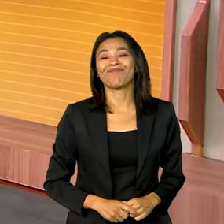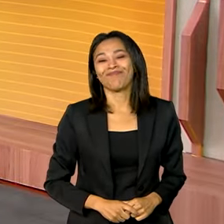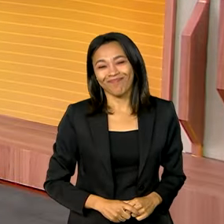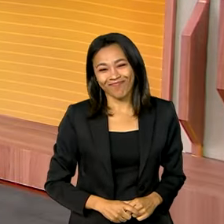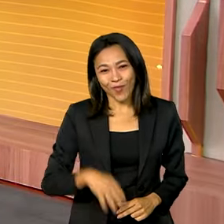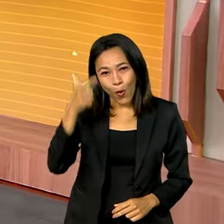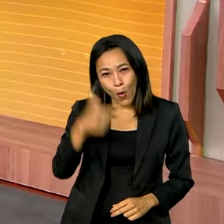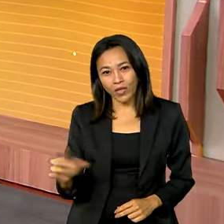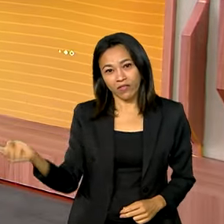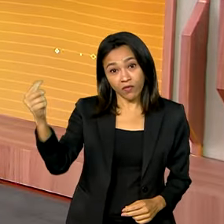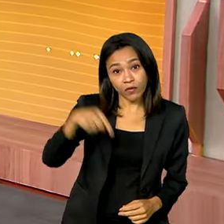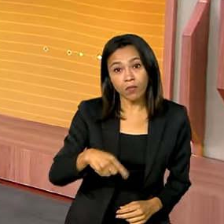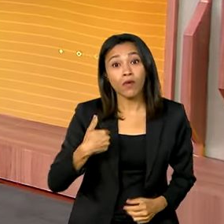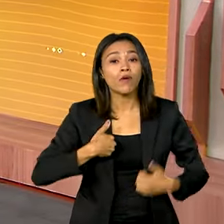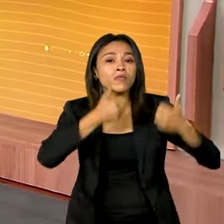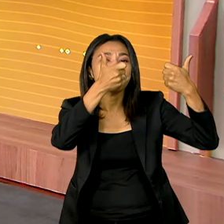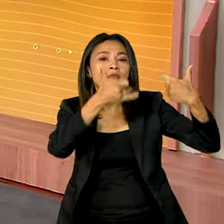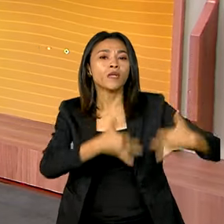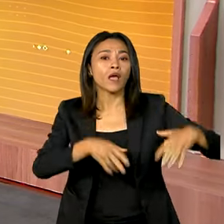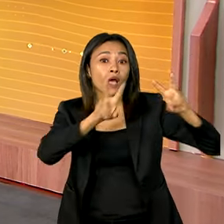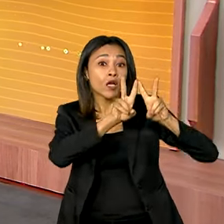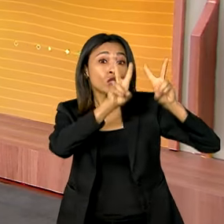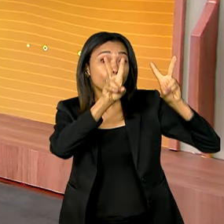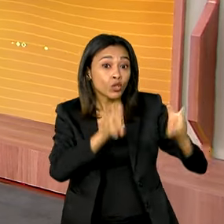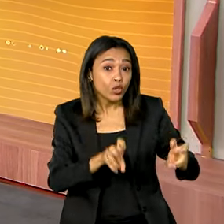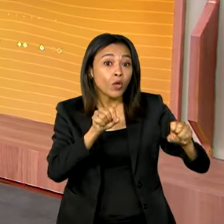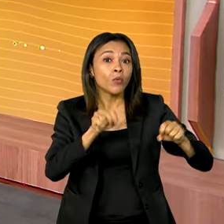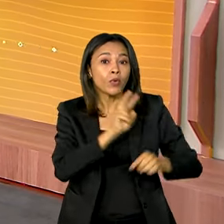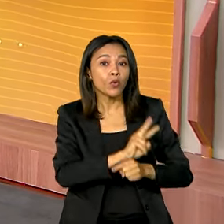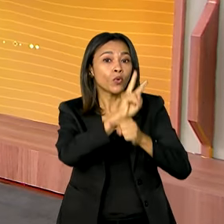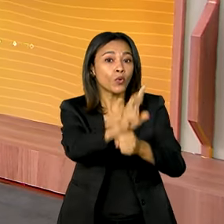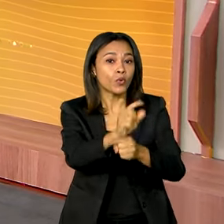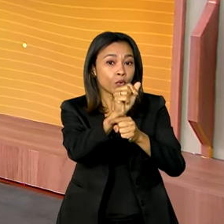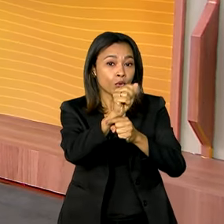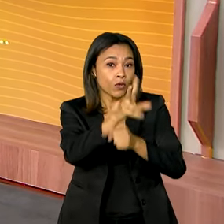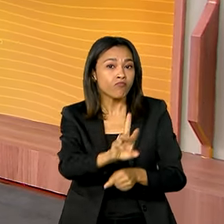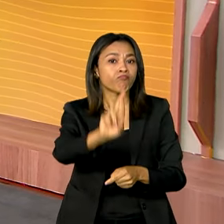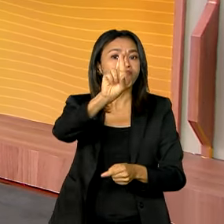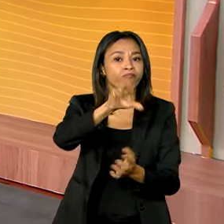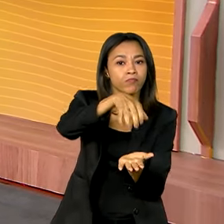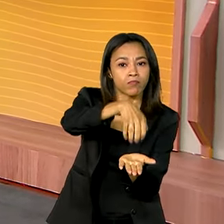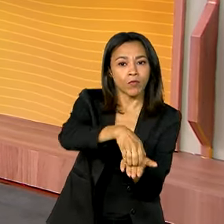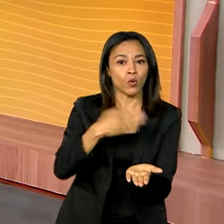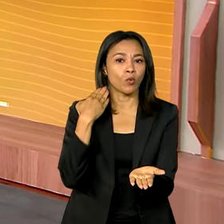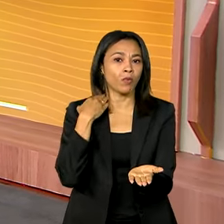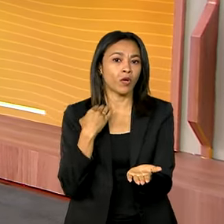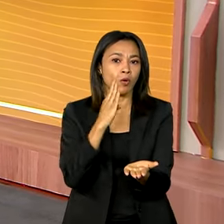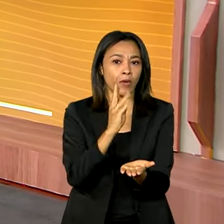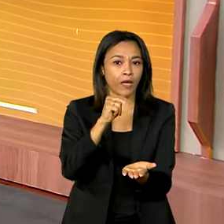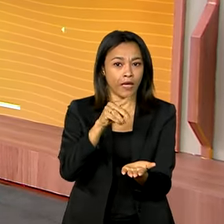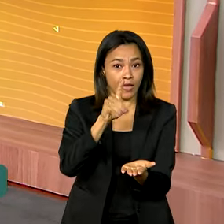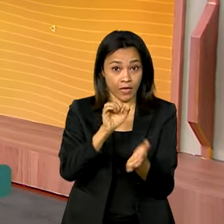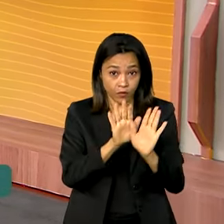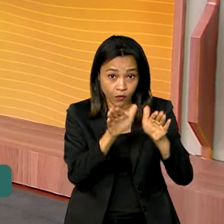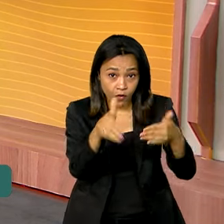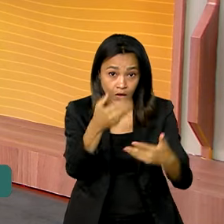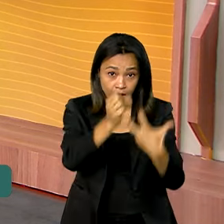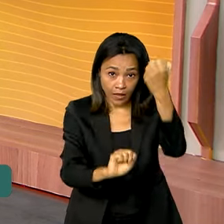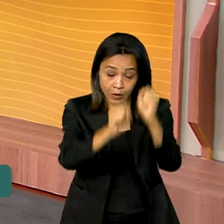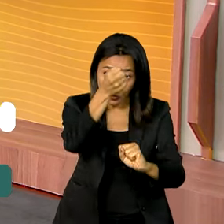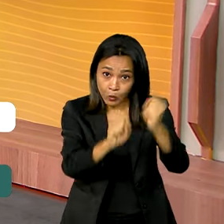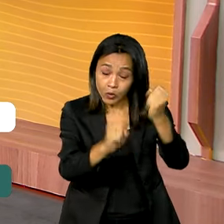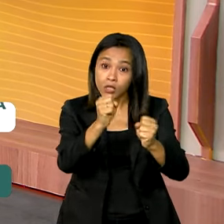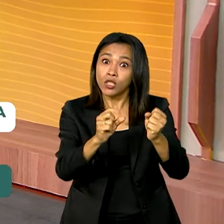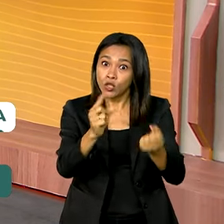Estamos de volta e vamos falar agora das operações de crédito do BNDES para a indústria que superaram os valores